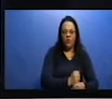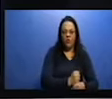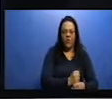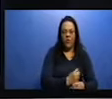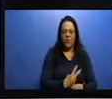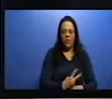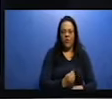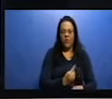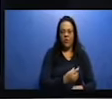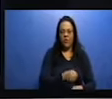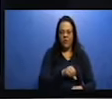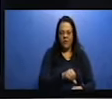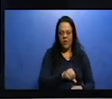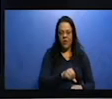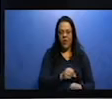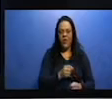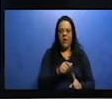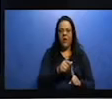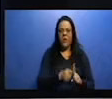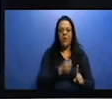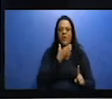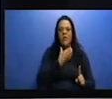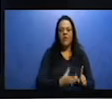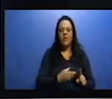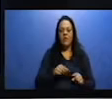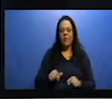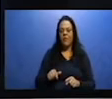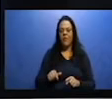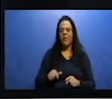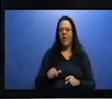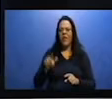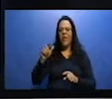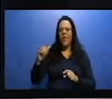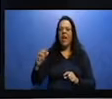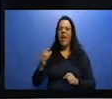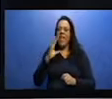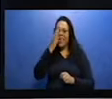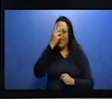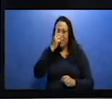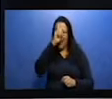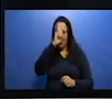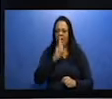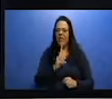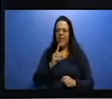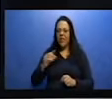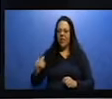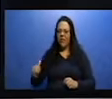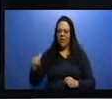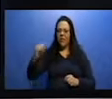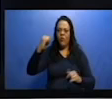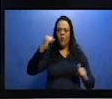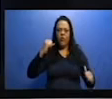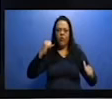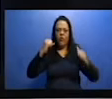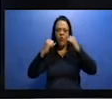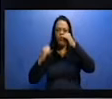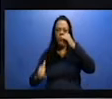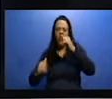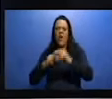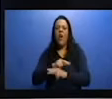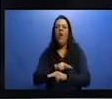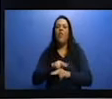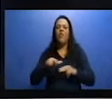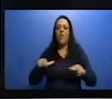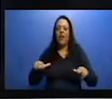pontos em amarelo são as regiões em que se teve mais aviões sobrevoando essas áreas. Aqui na região de